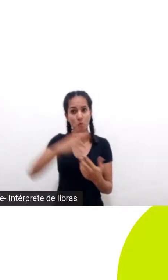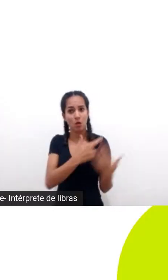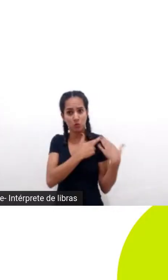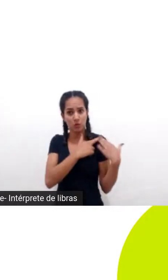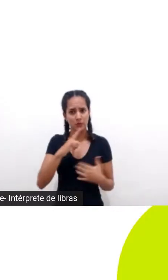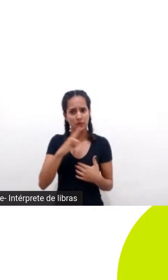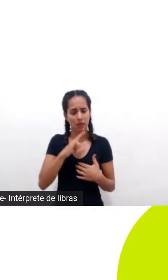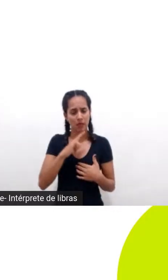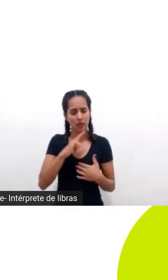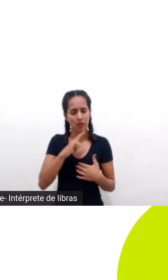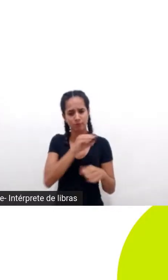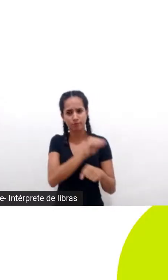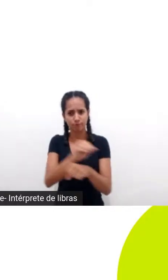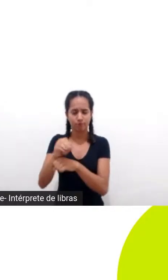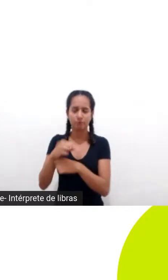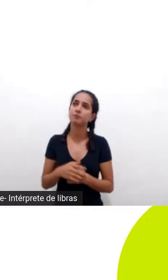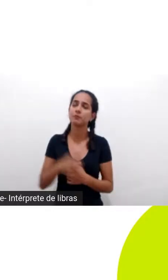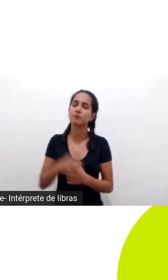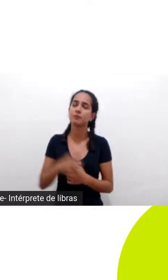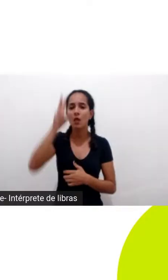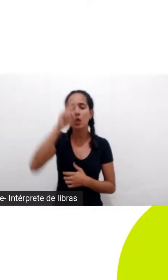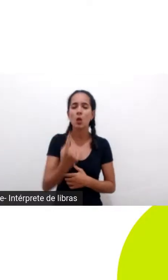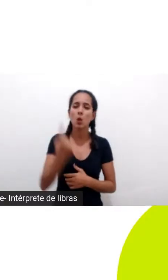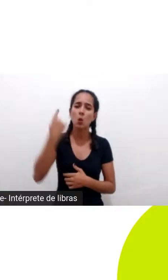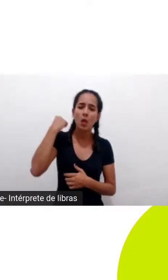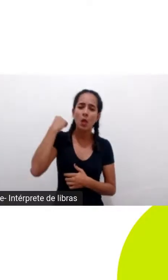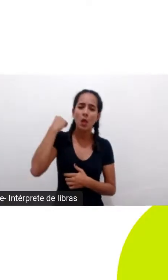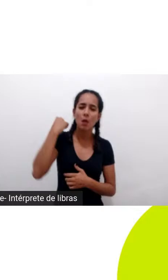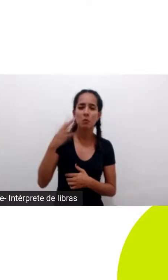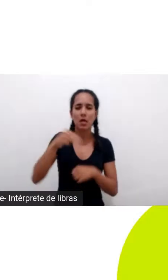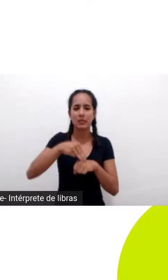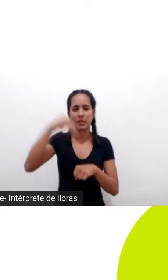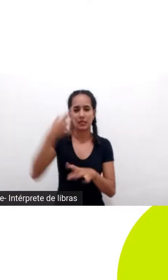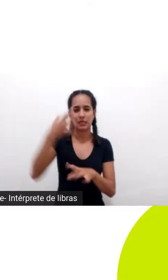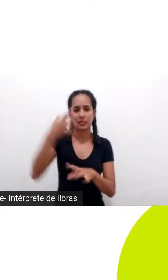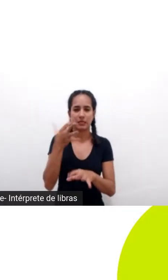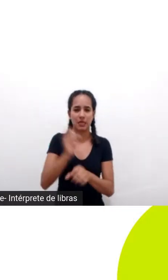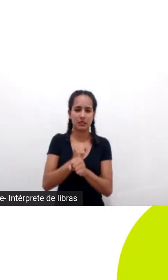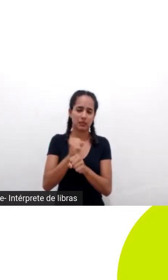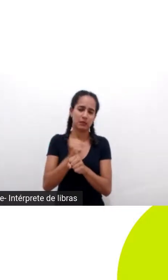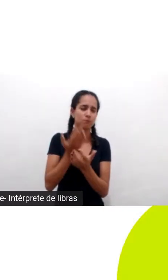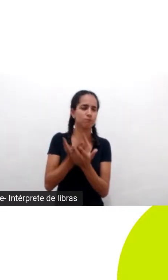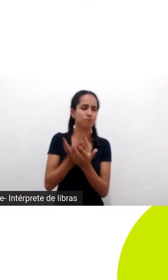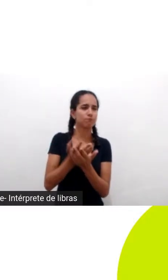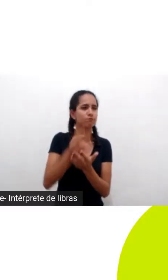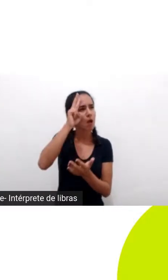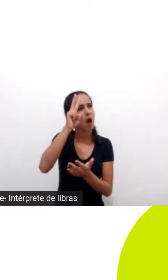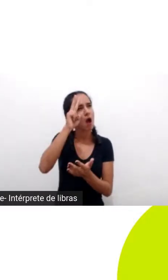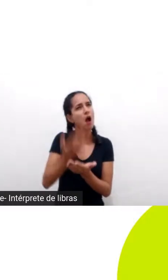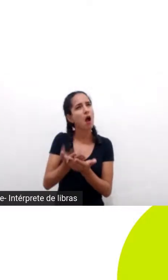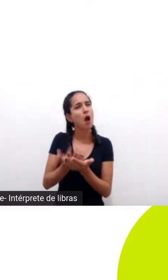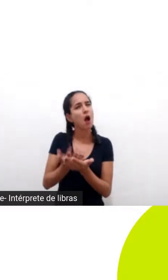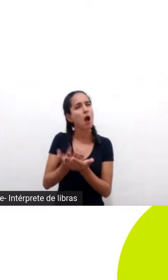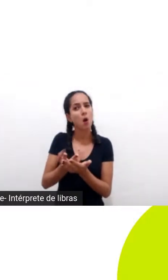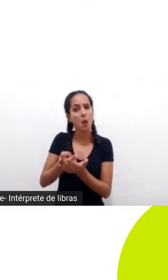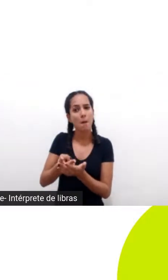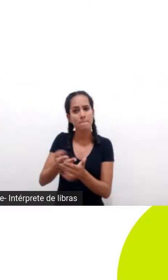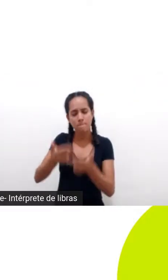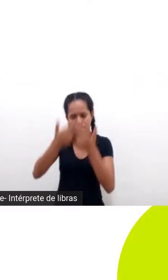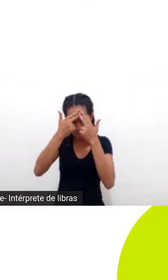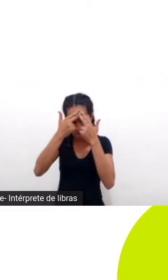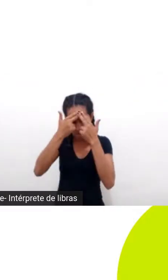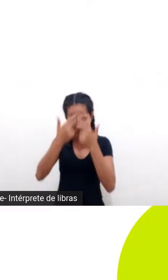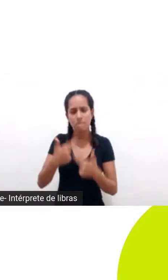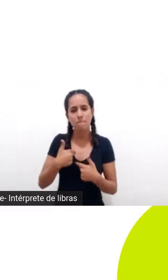eu me lembro de uma aula que eu tive há mais ou menos durante uma mestrada dez anos atrás que me marcou muito eu estava estudando vários temas como gestão